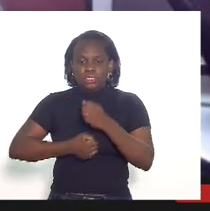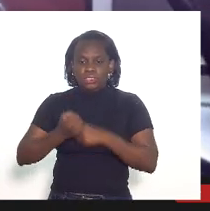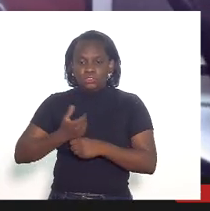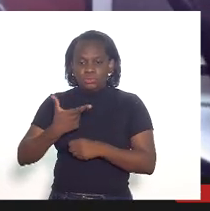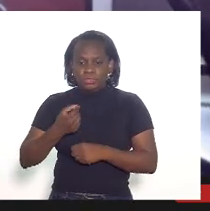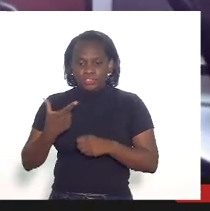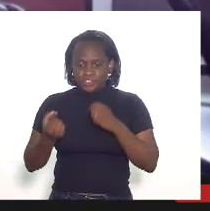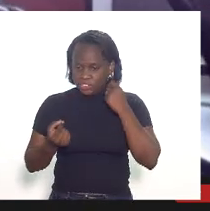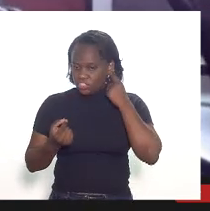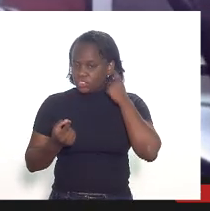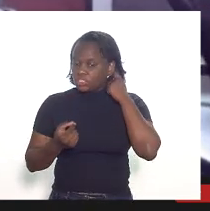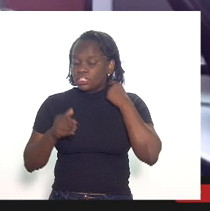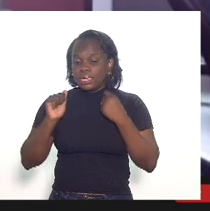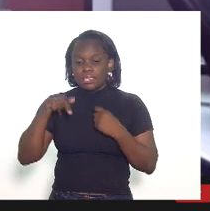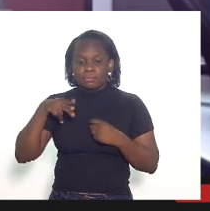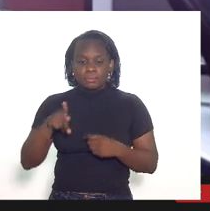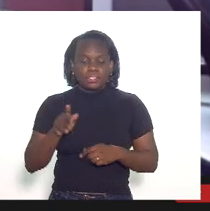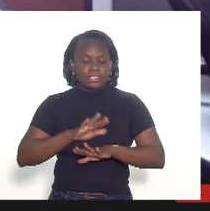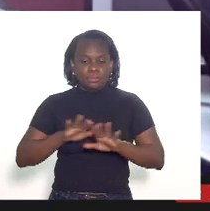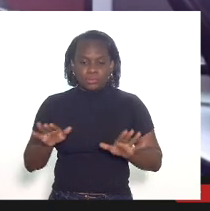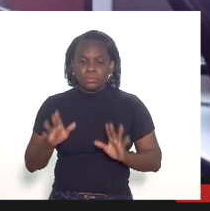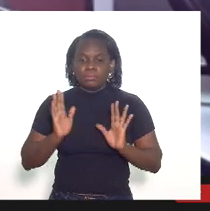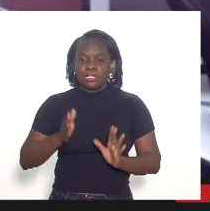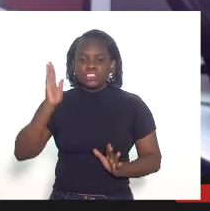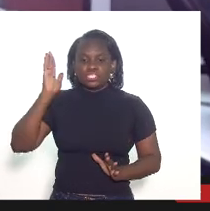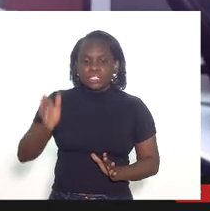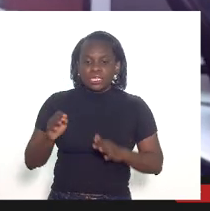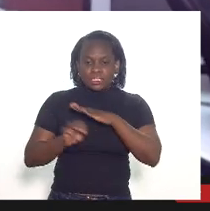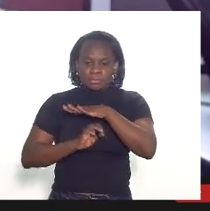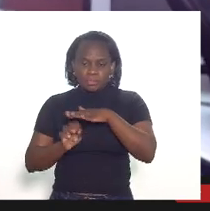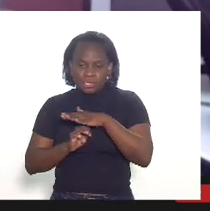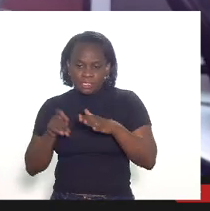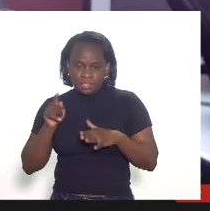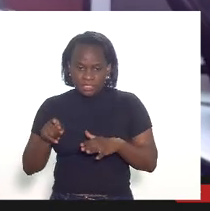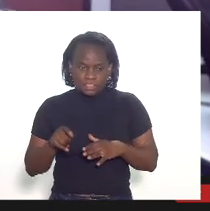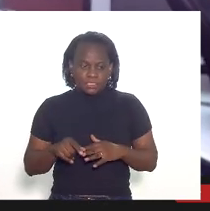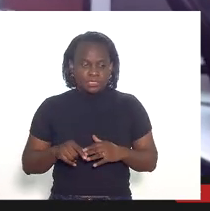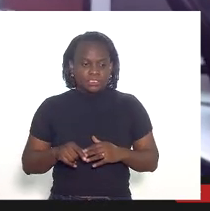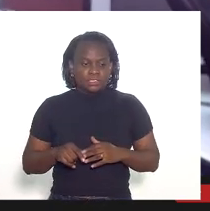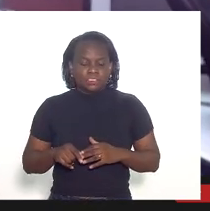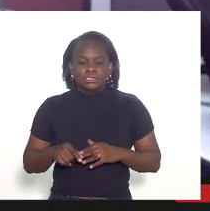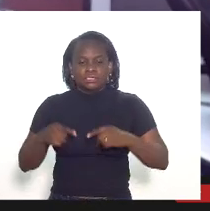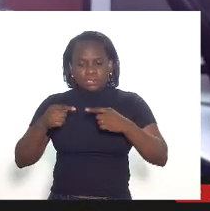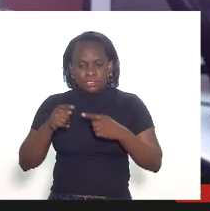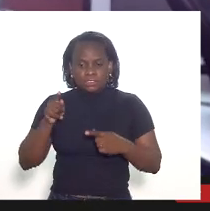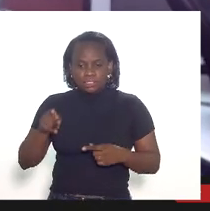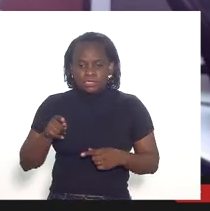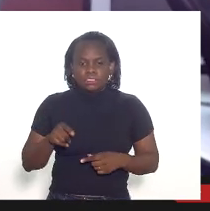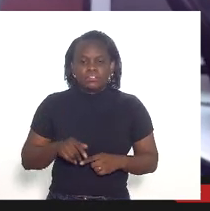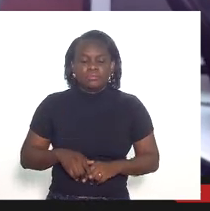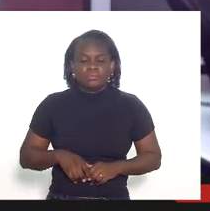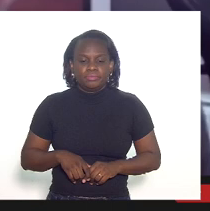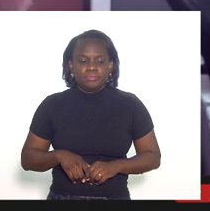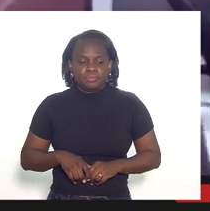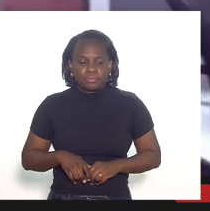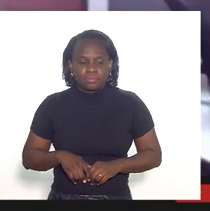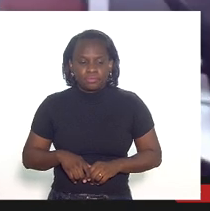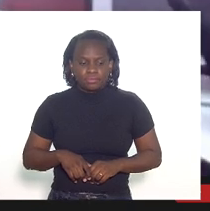não mais com a ANP mas diretamente com a concessionária envolvida na questão